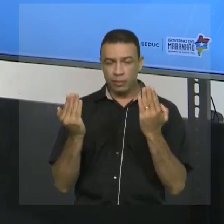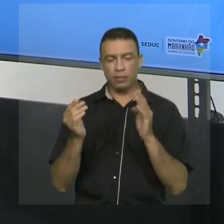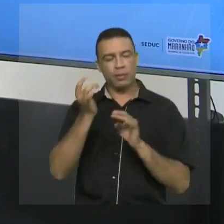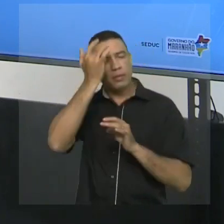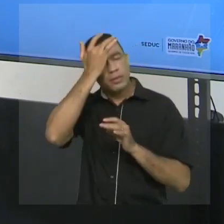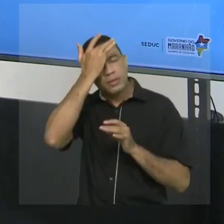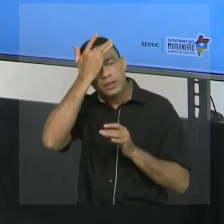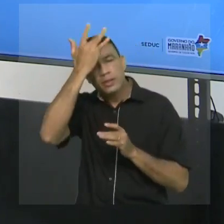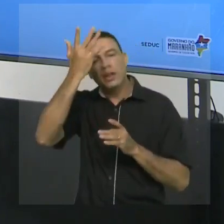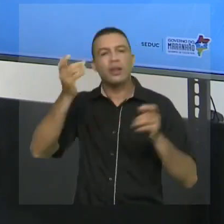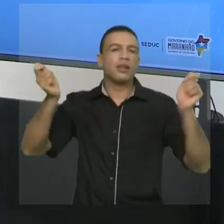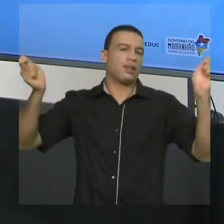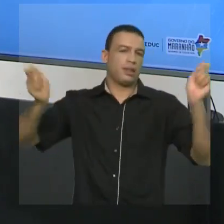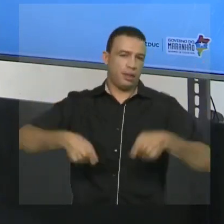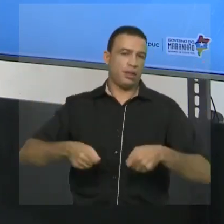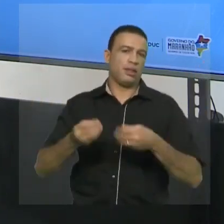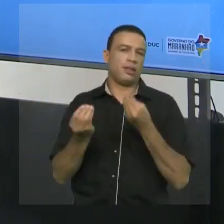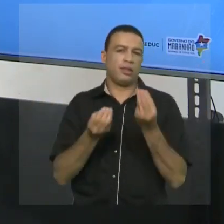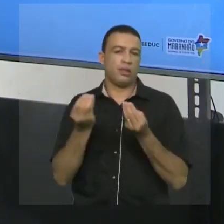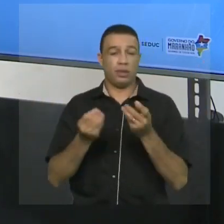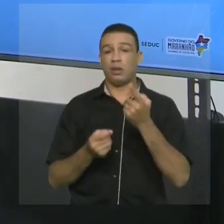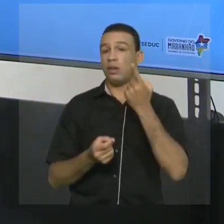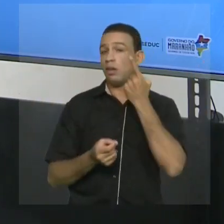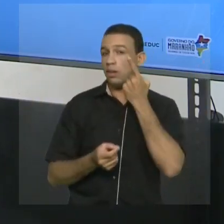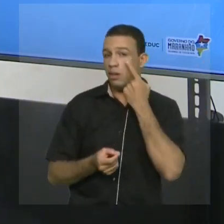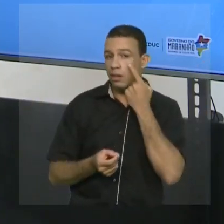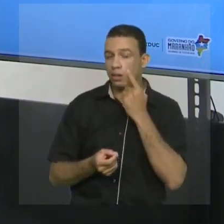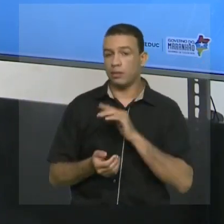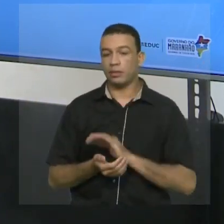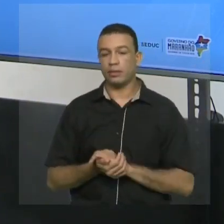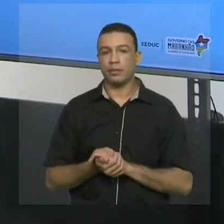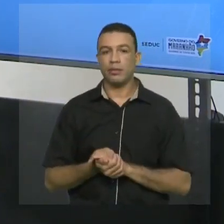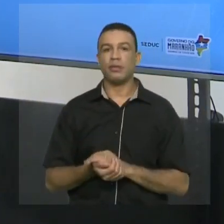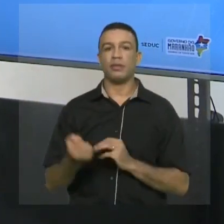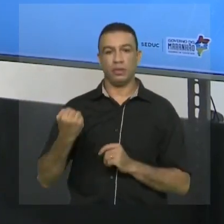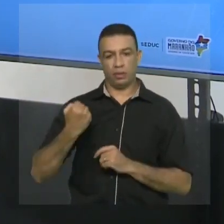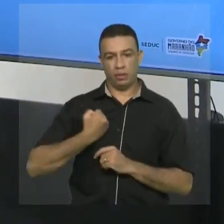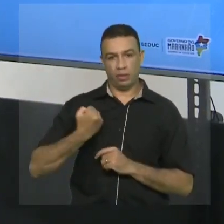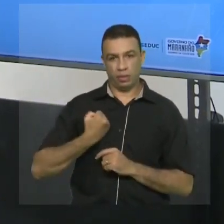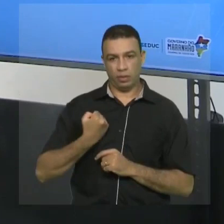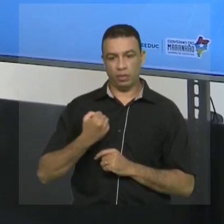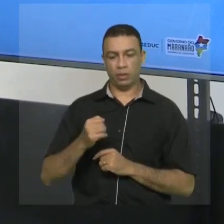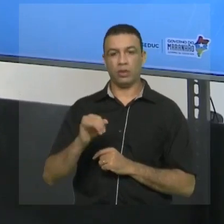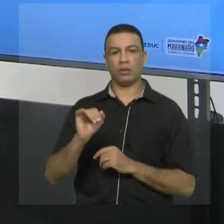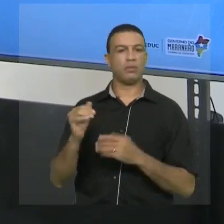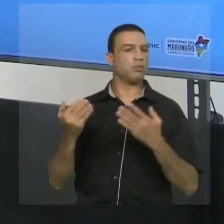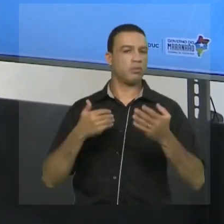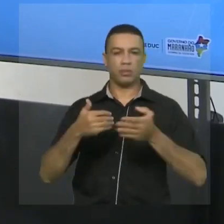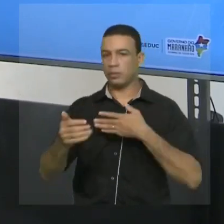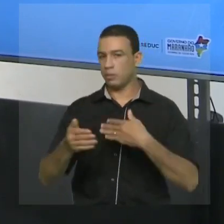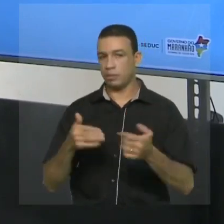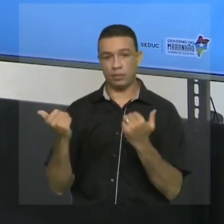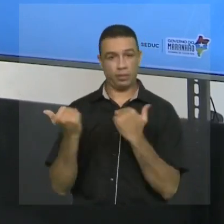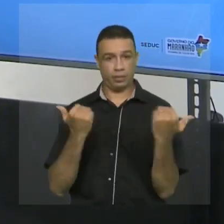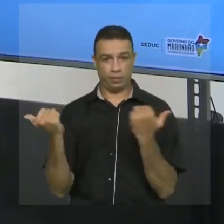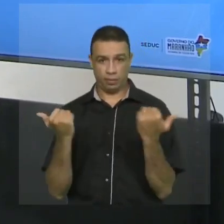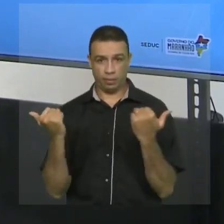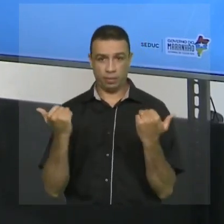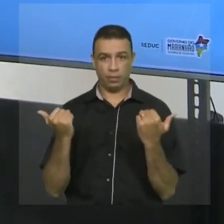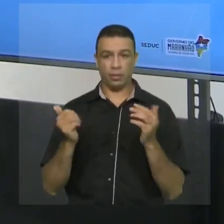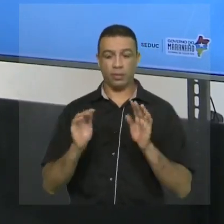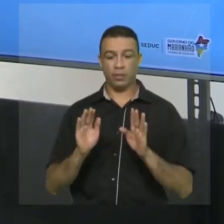fácil? Da seguinte maneira. Quer ver? Olha só. Entre dois números inteiros quaisquer, o que a gente tem?